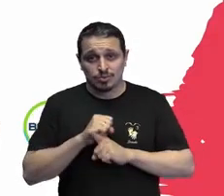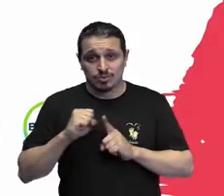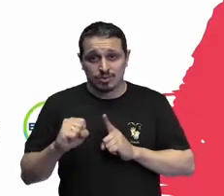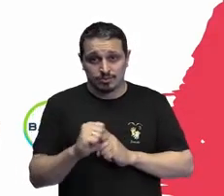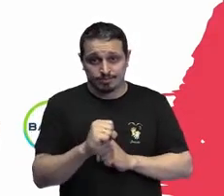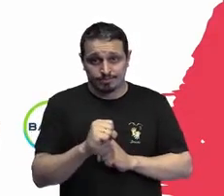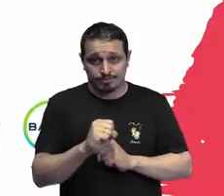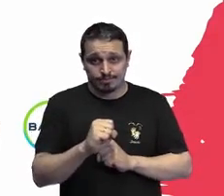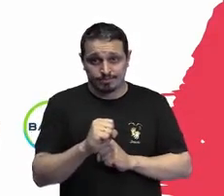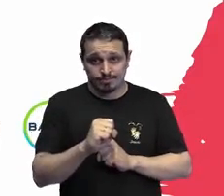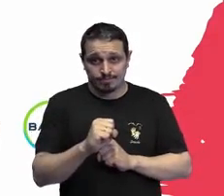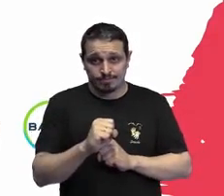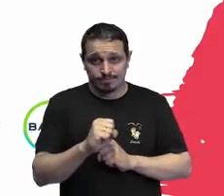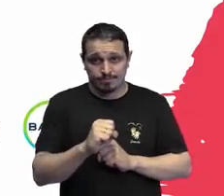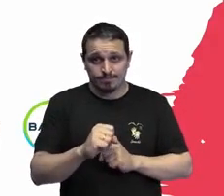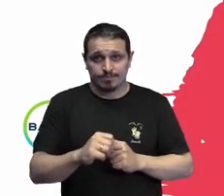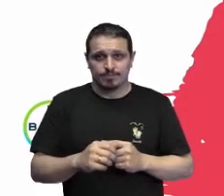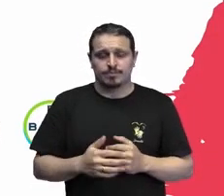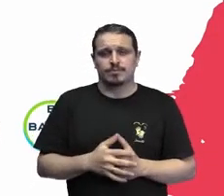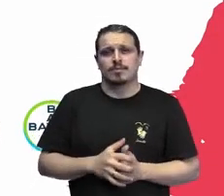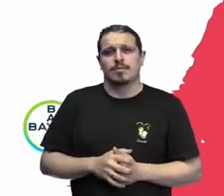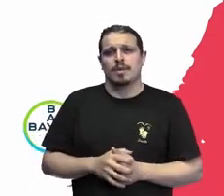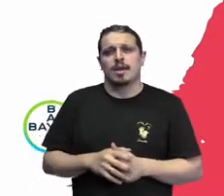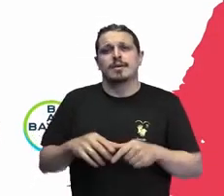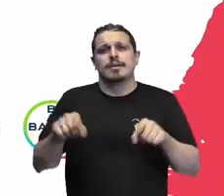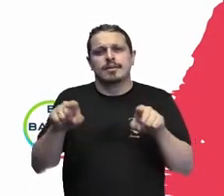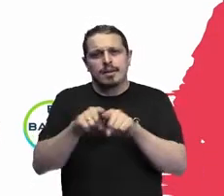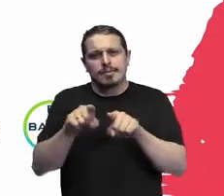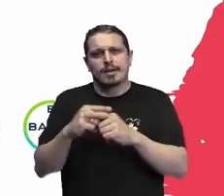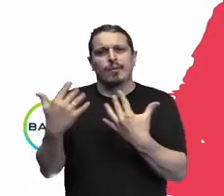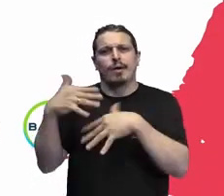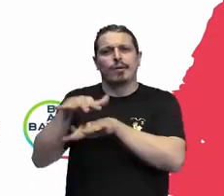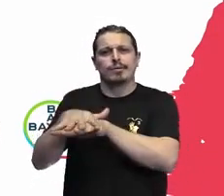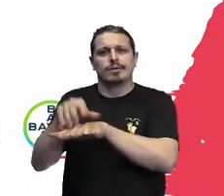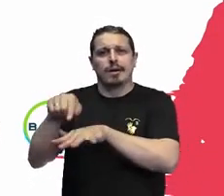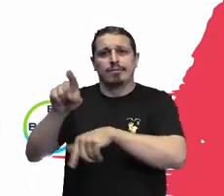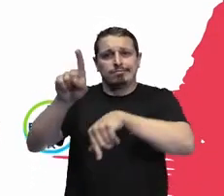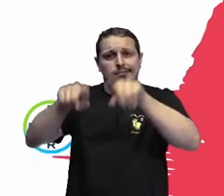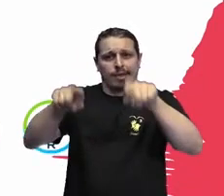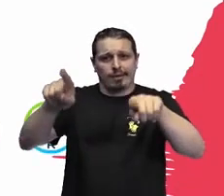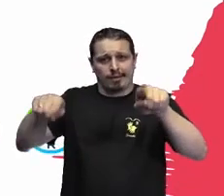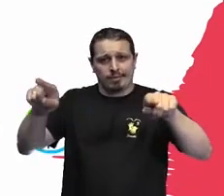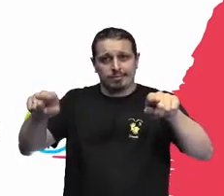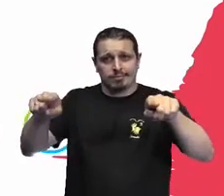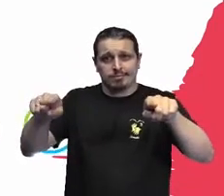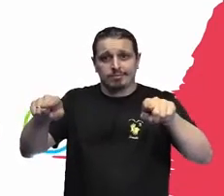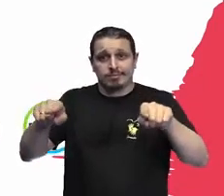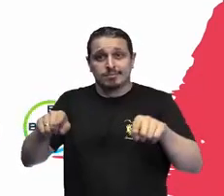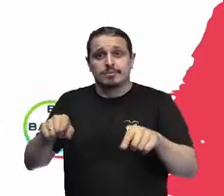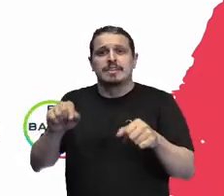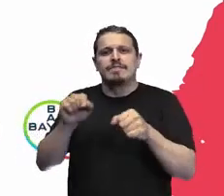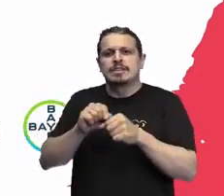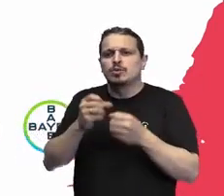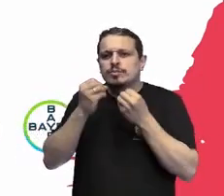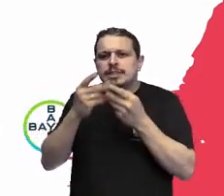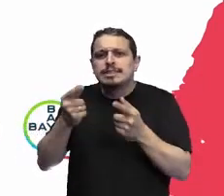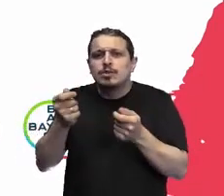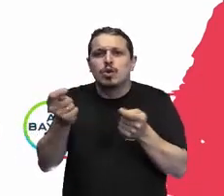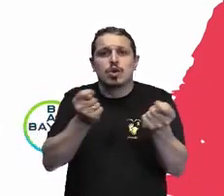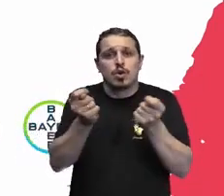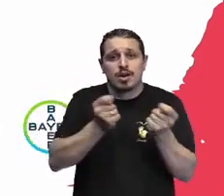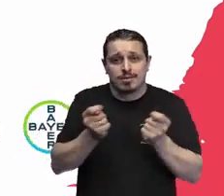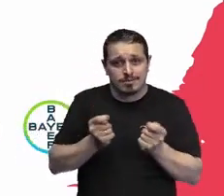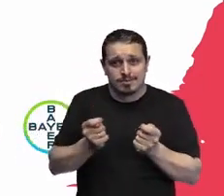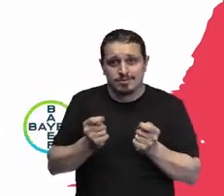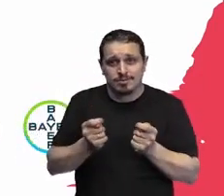diversidade também faz bem para os negócios, né? Uma série de estudos já demonstram o impacto que você tem um time